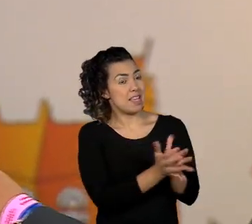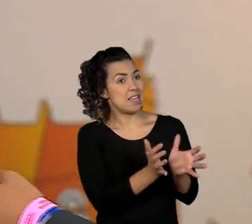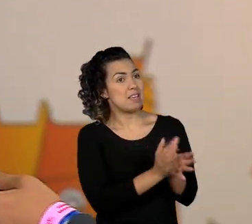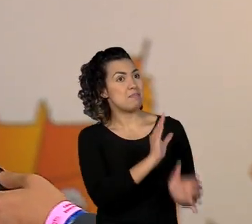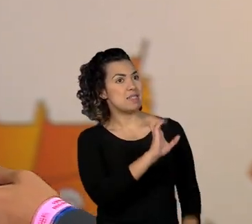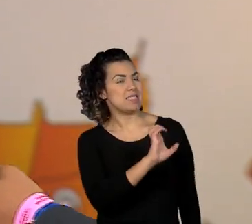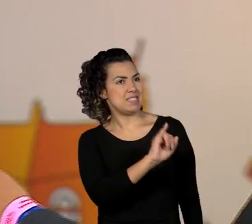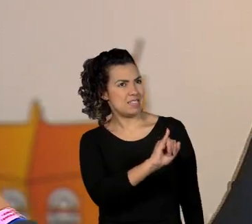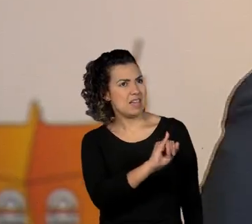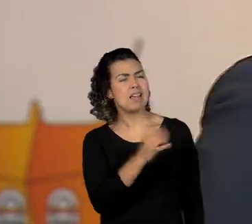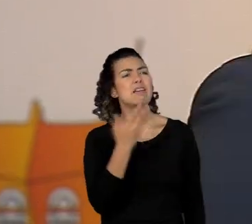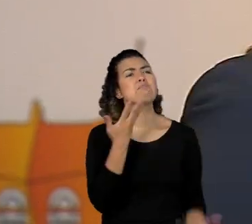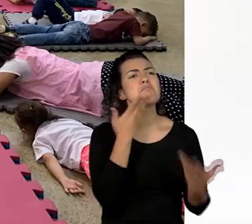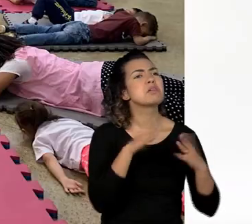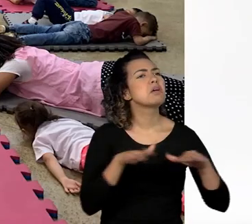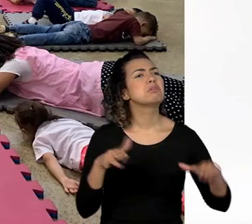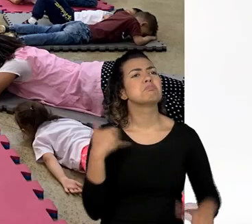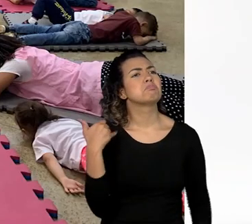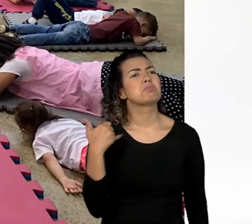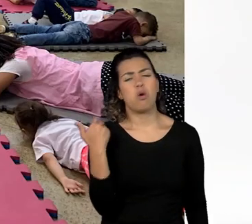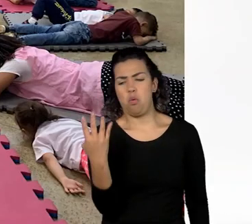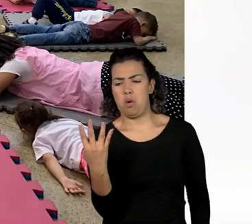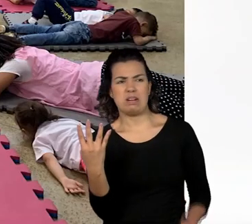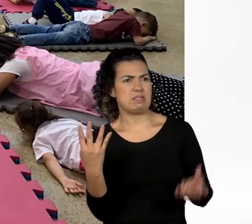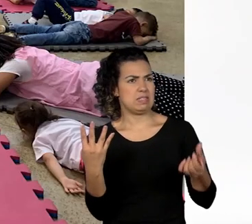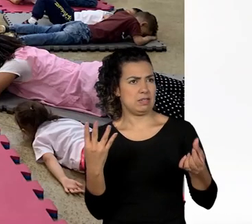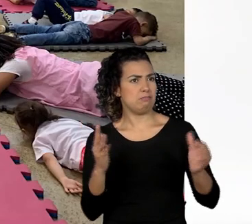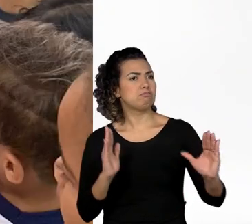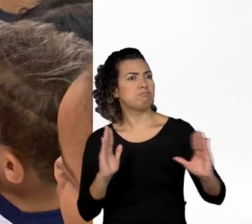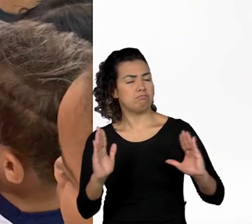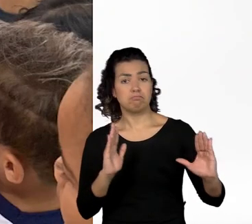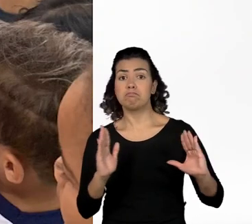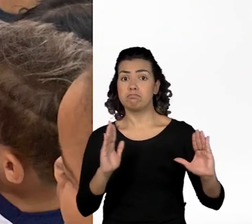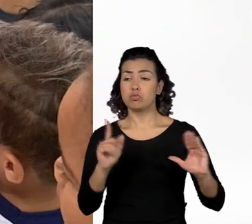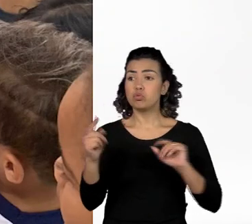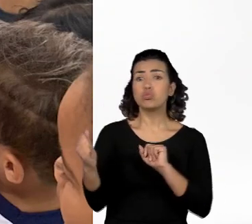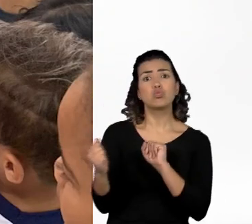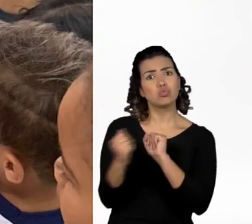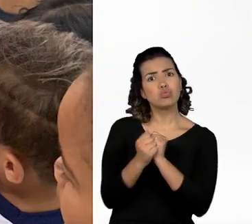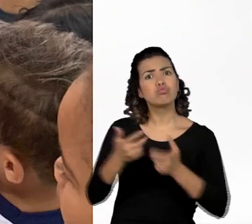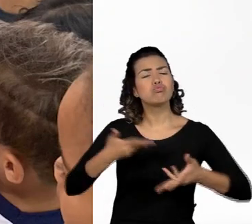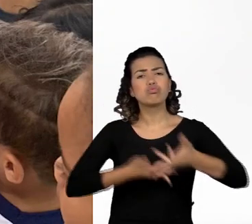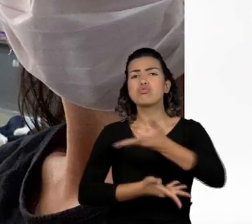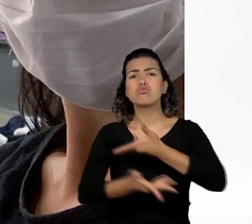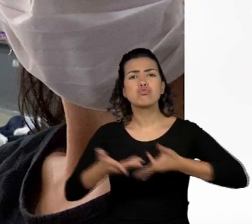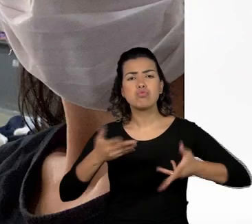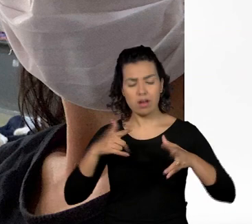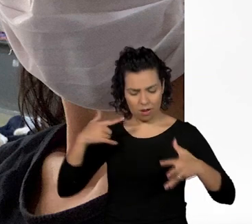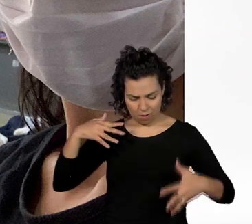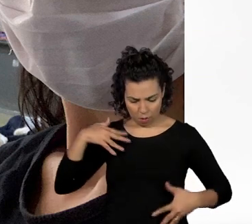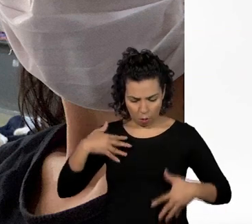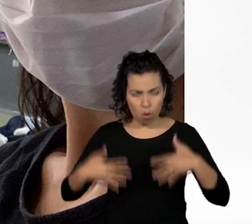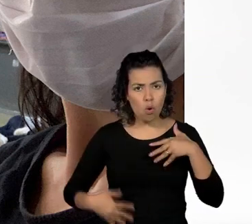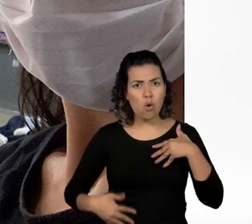crianças de 4 a 6 anos que trabalham comigo a consciência corporal. No momento que eu faço a meditação, eu